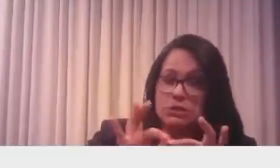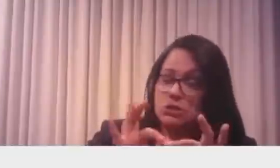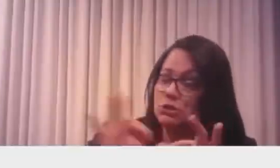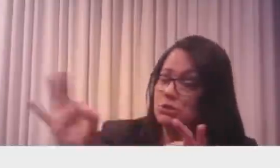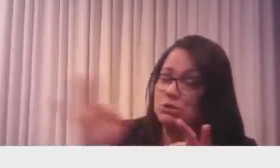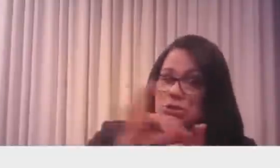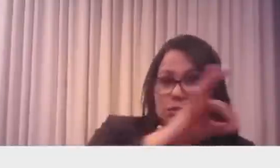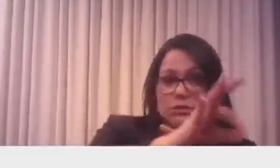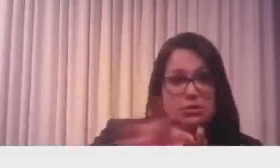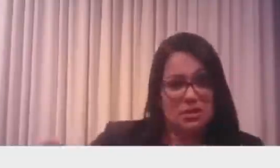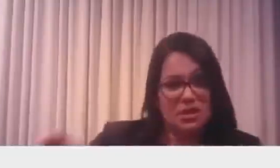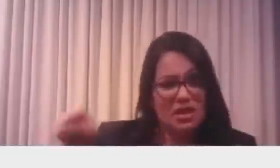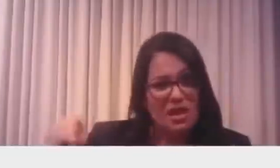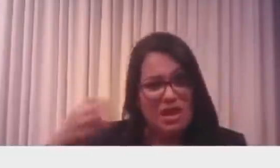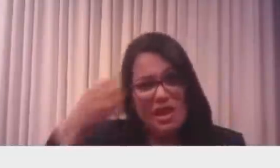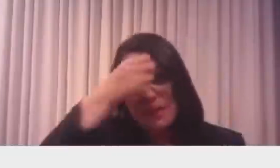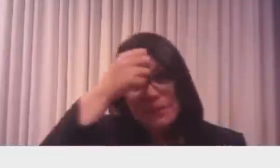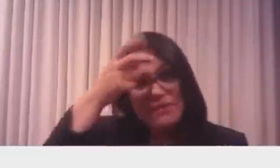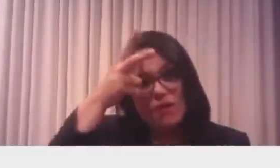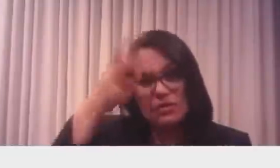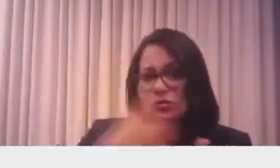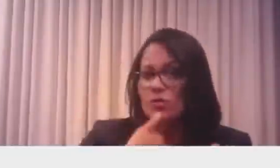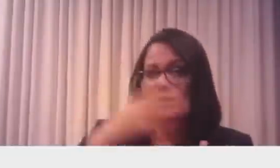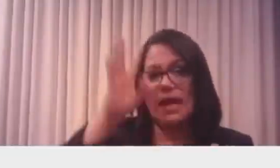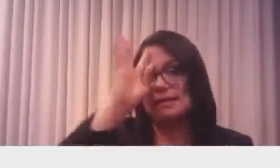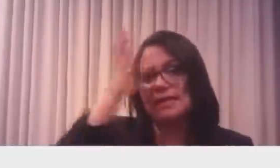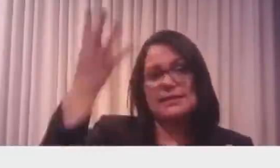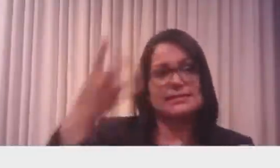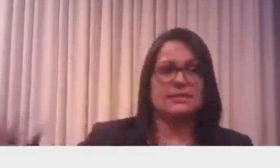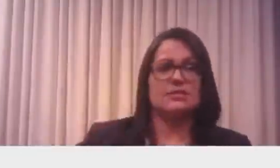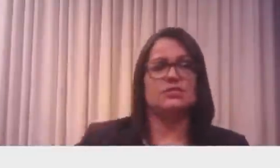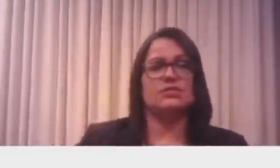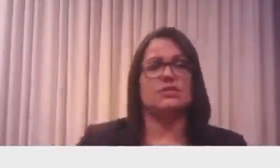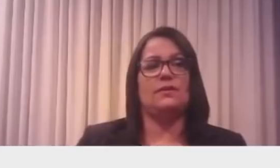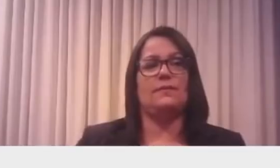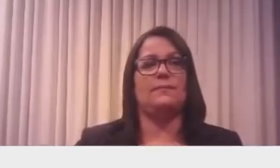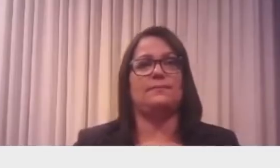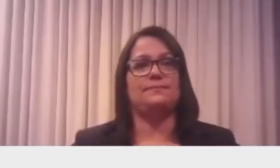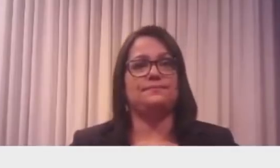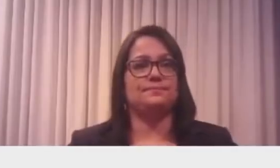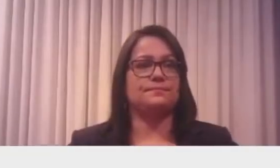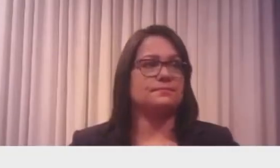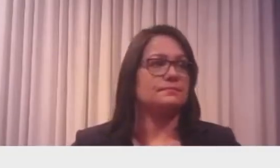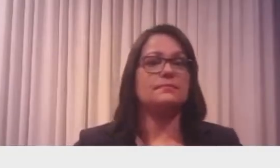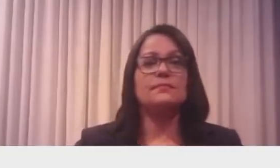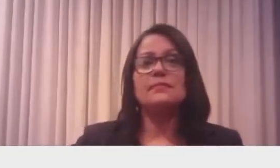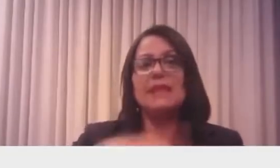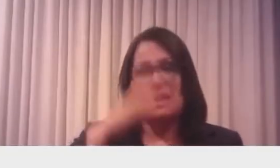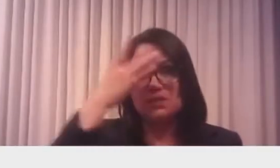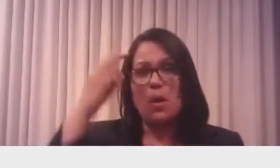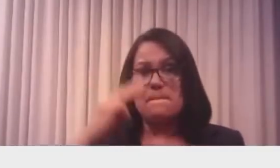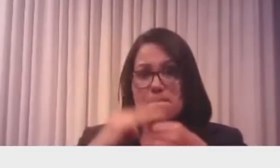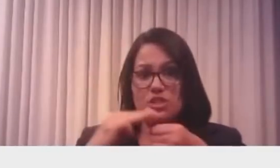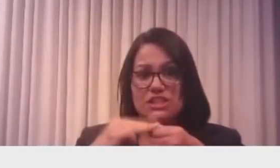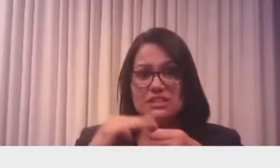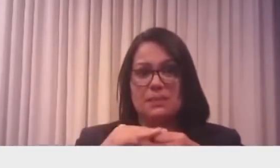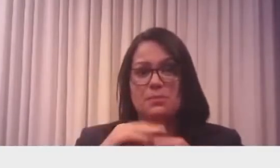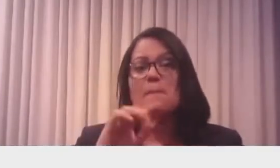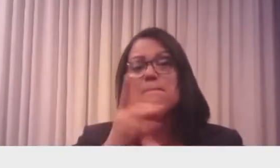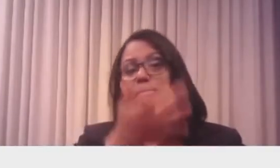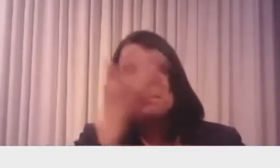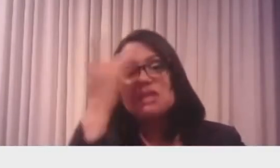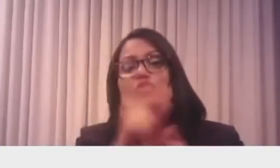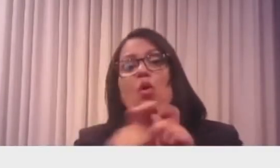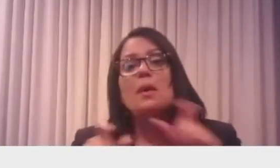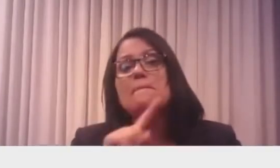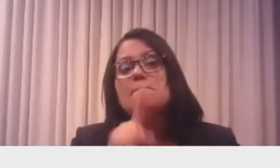a falta de médicos especializados. Tem prefeitura aí com 1.500 habitantes, 2.000 habitantes. Como é